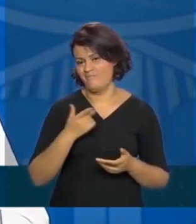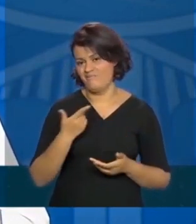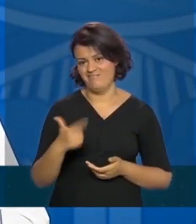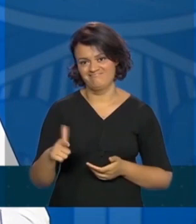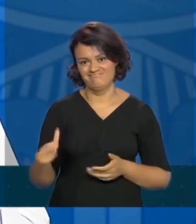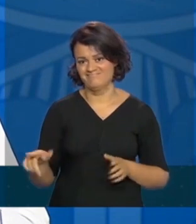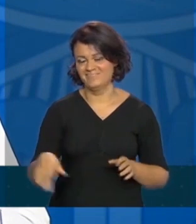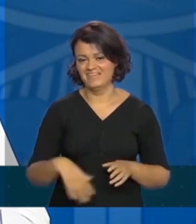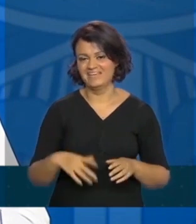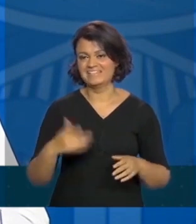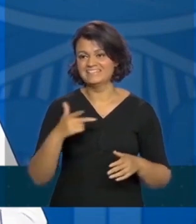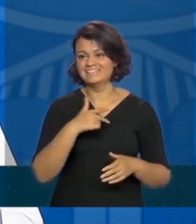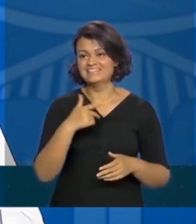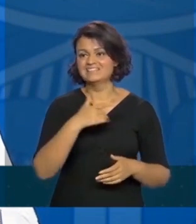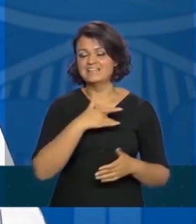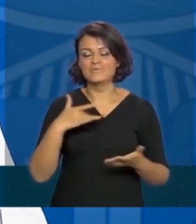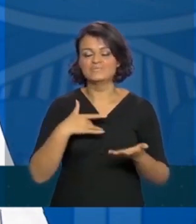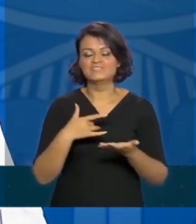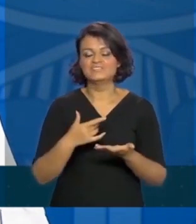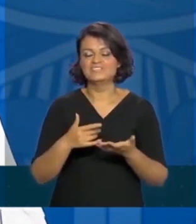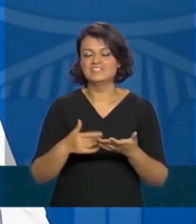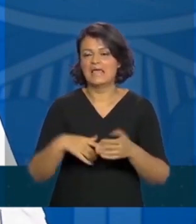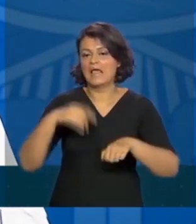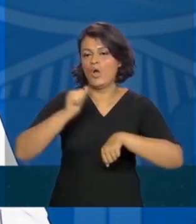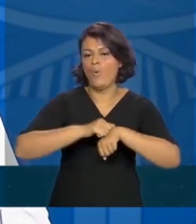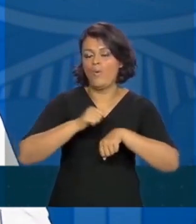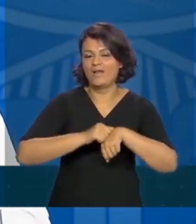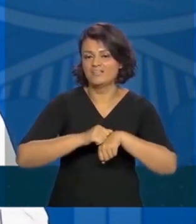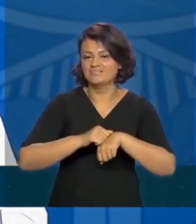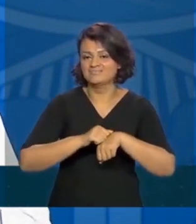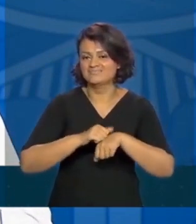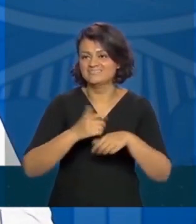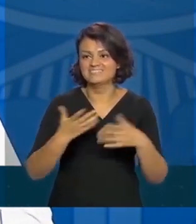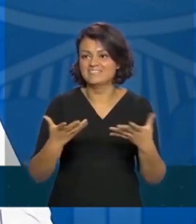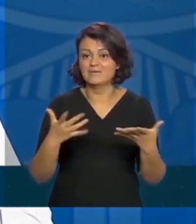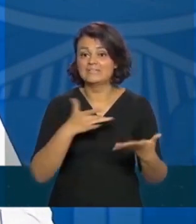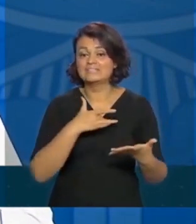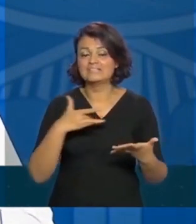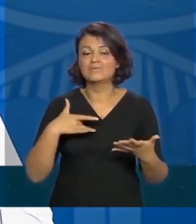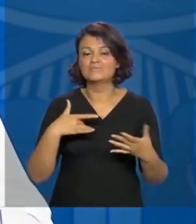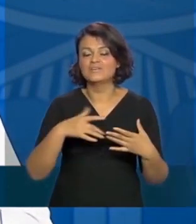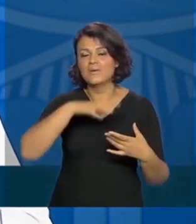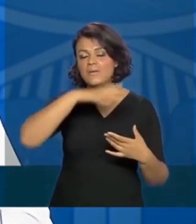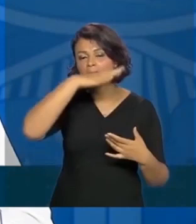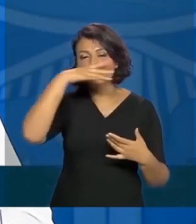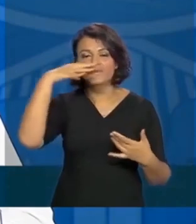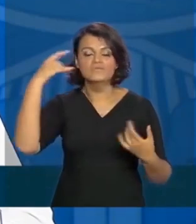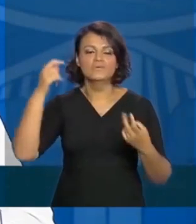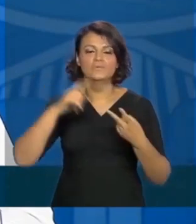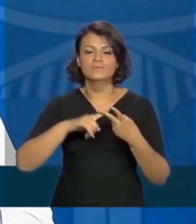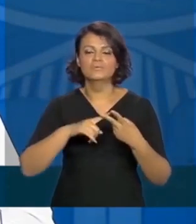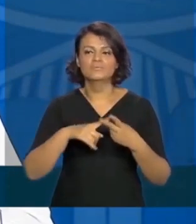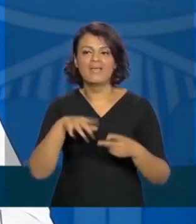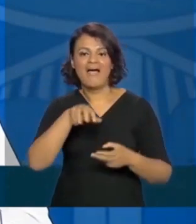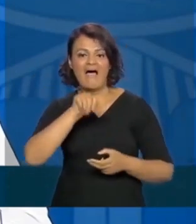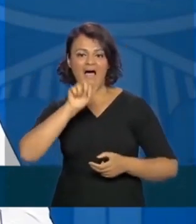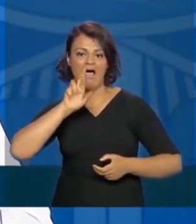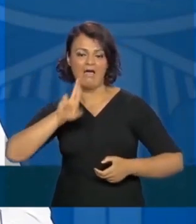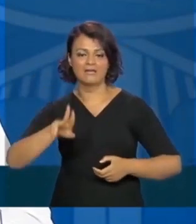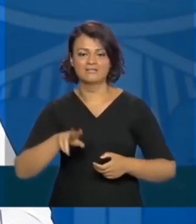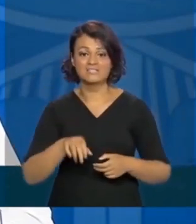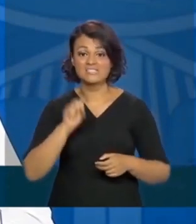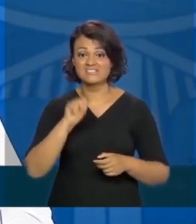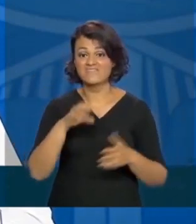saúde não é coisa, saúde não é concreto, saúde é perfume, saúde é ar. Quando